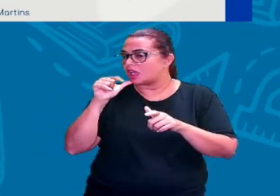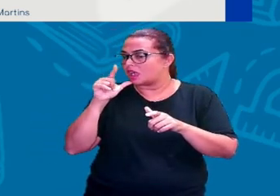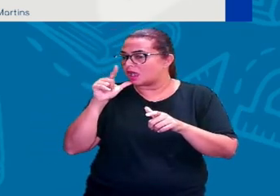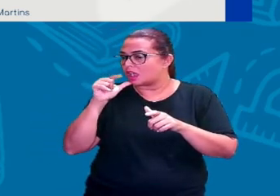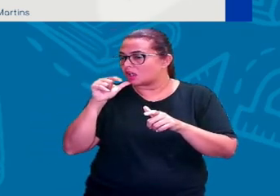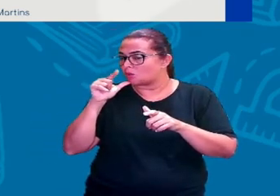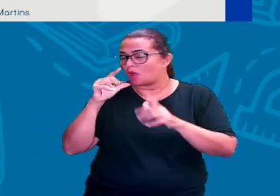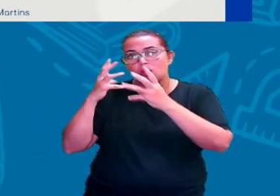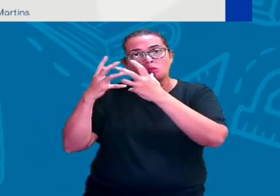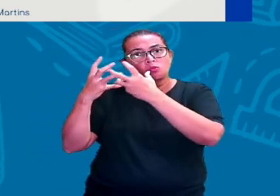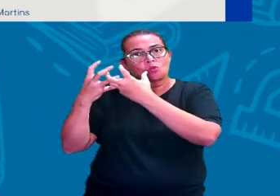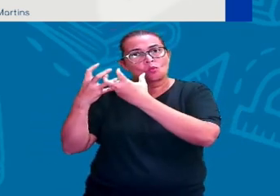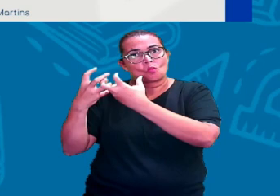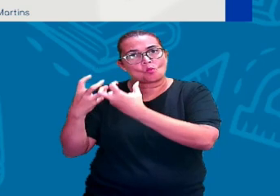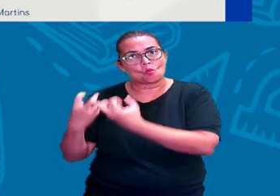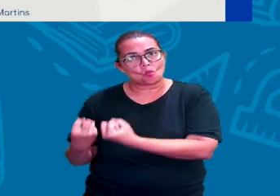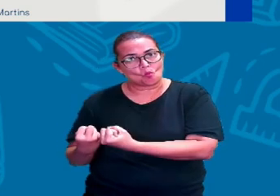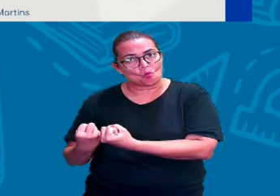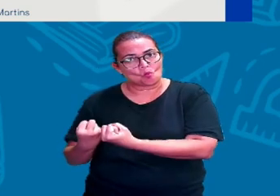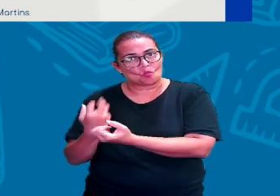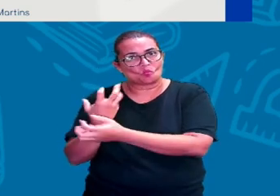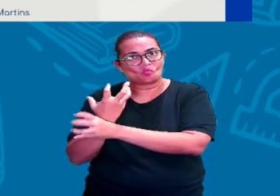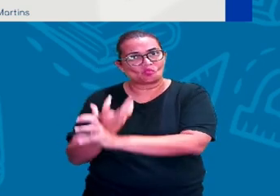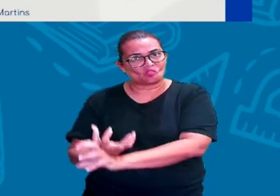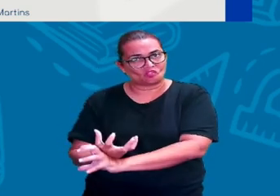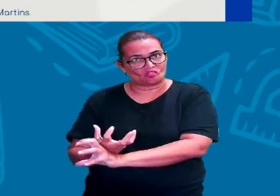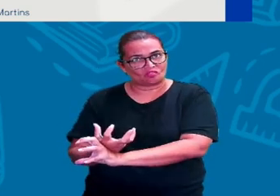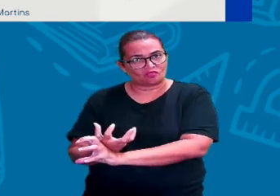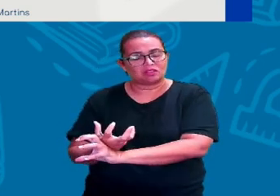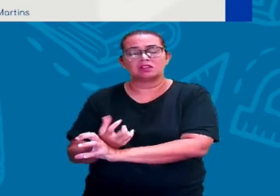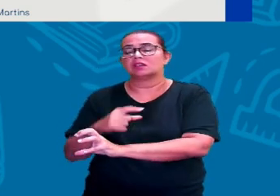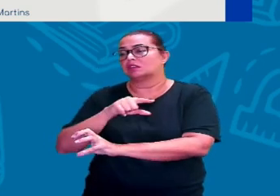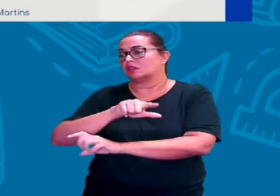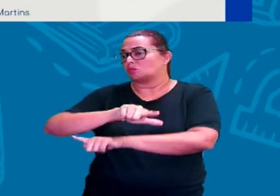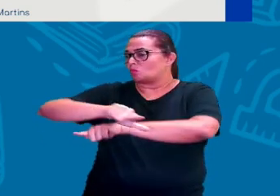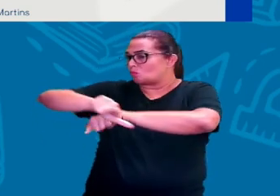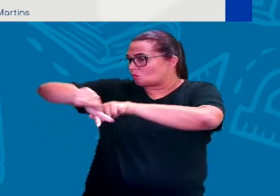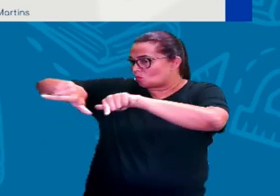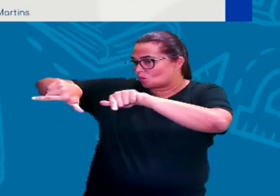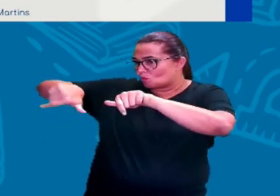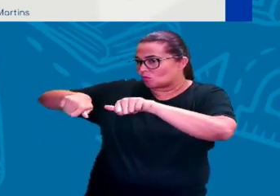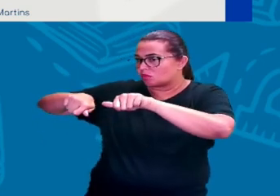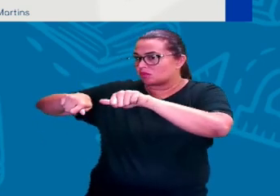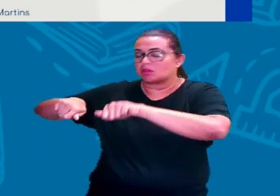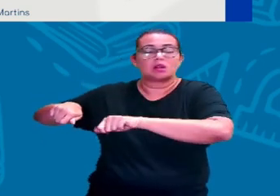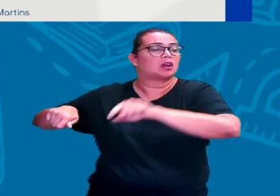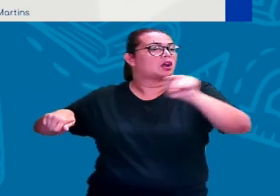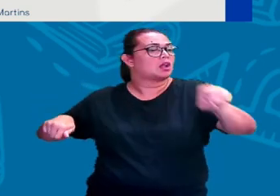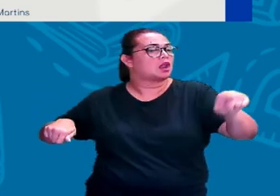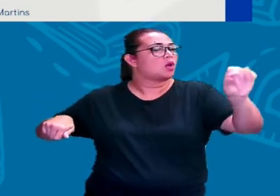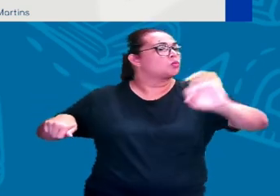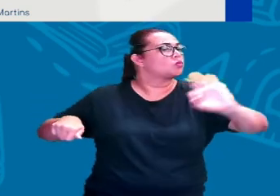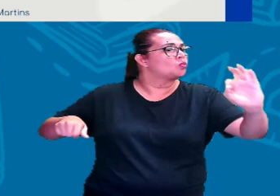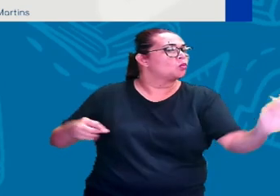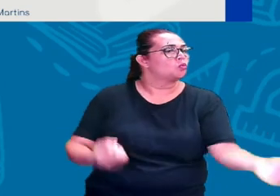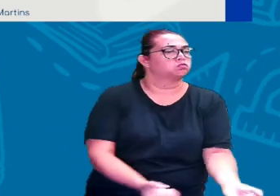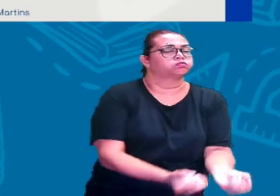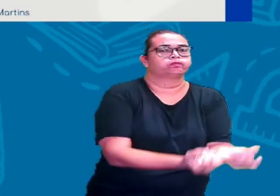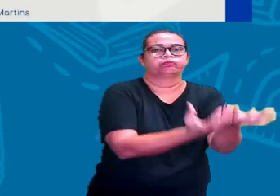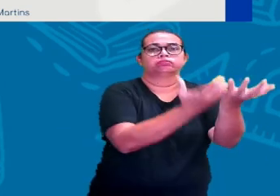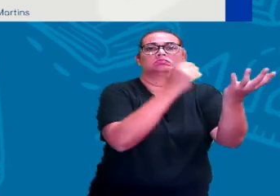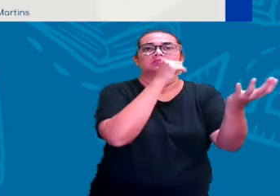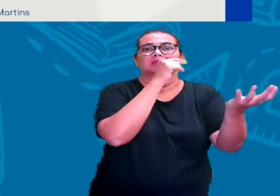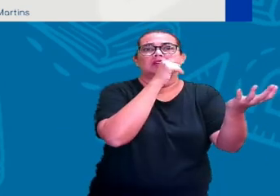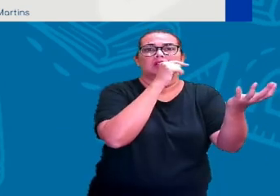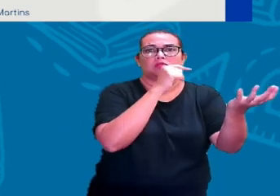mar, virou... A gente pode dizer assim, tem músicas que dizem isso, né? O sertão vai virar mar e, na verdade, o mar já